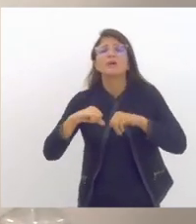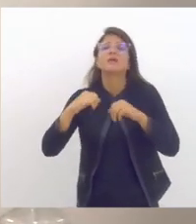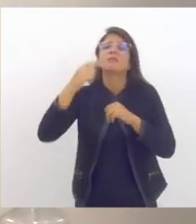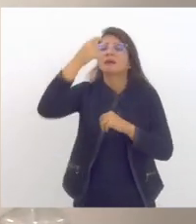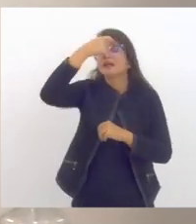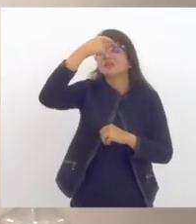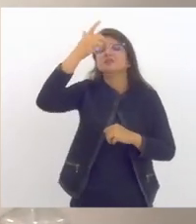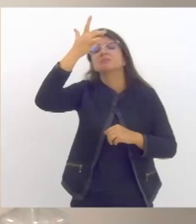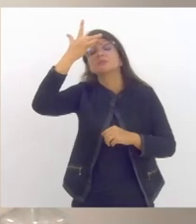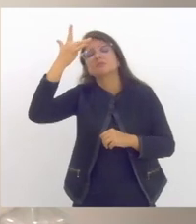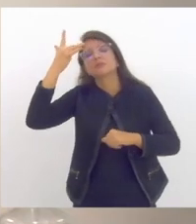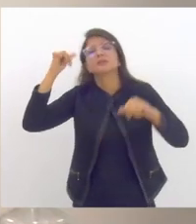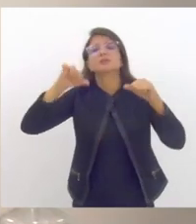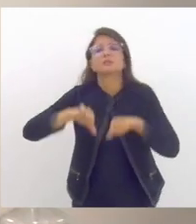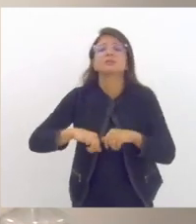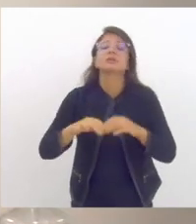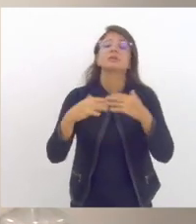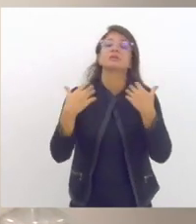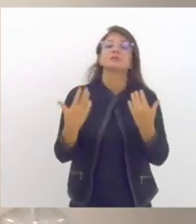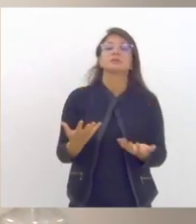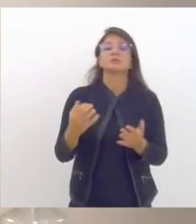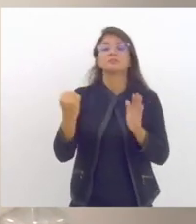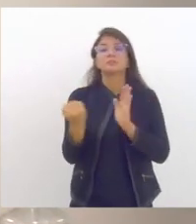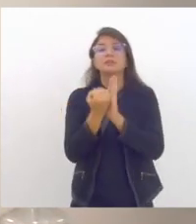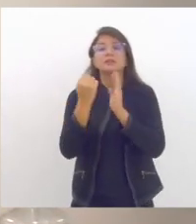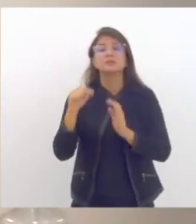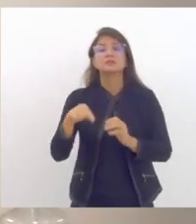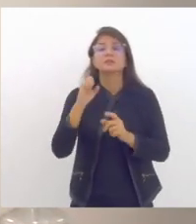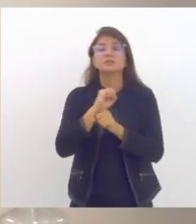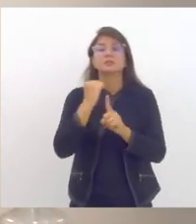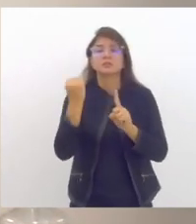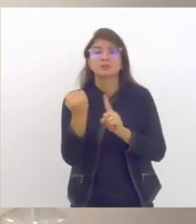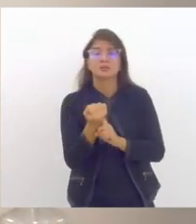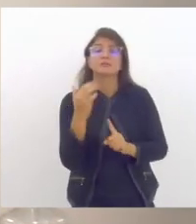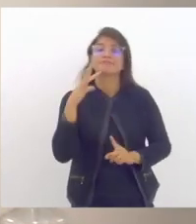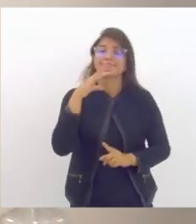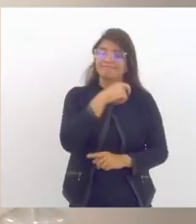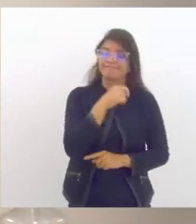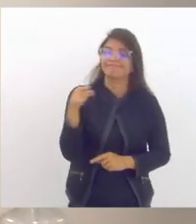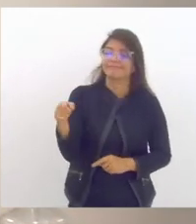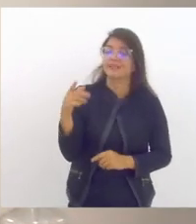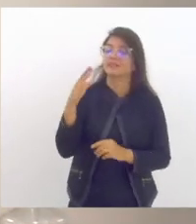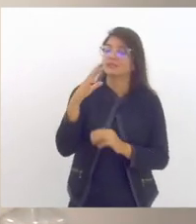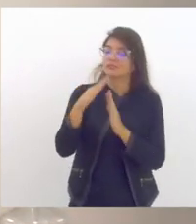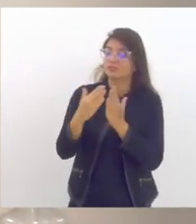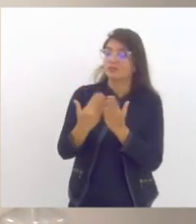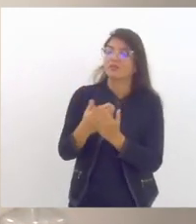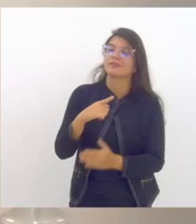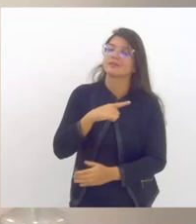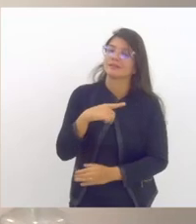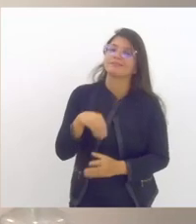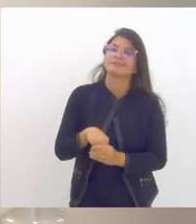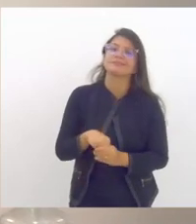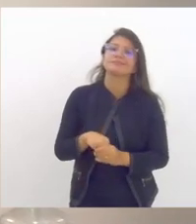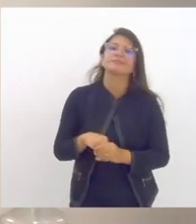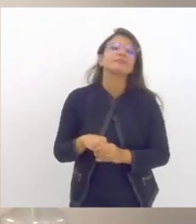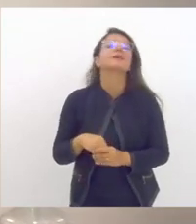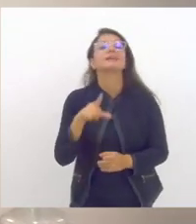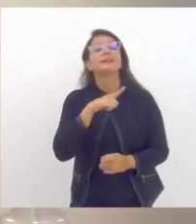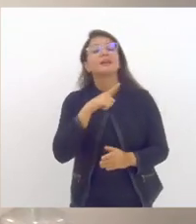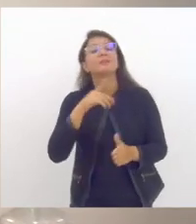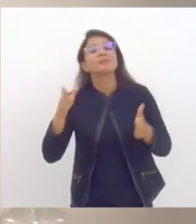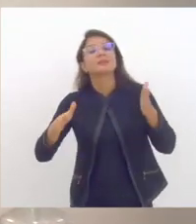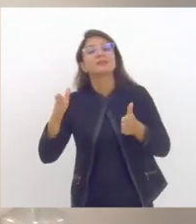diferentes questões sociais que marcam a nossa sociedade e que evidentemente se refletem na escola a gente vive um momento de crise